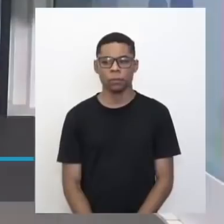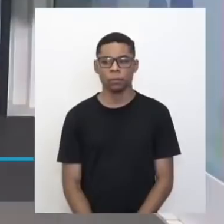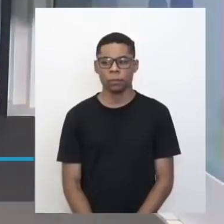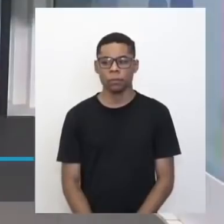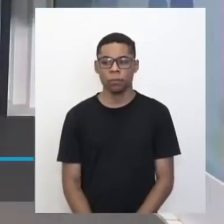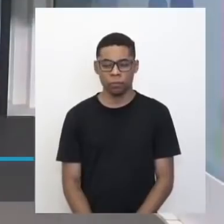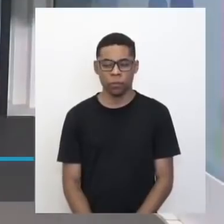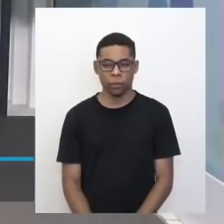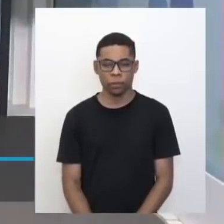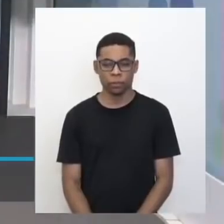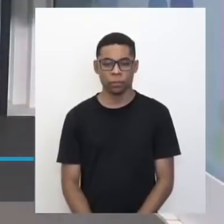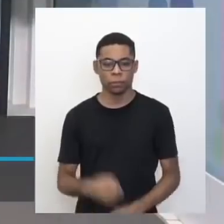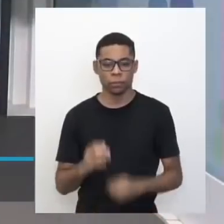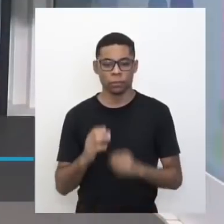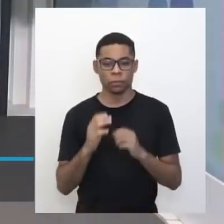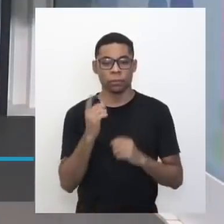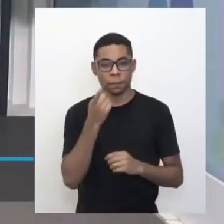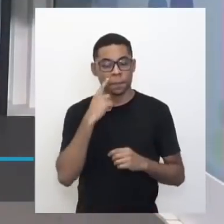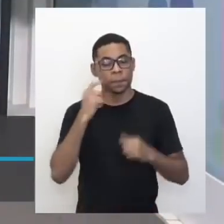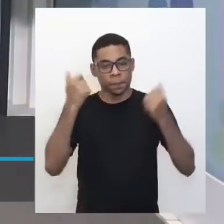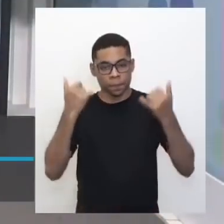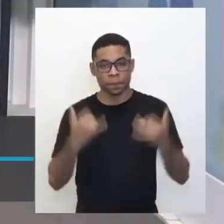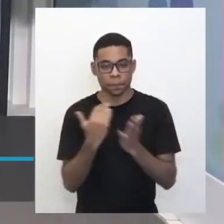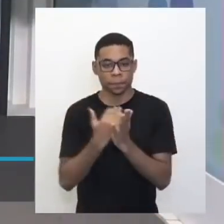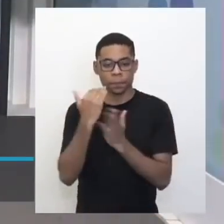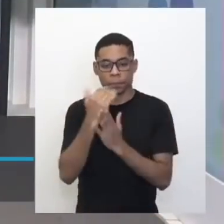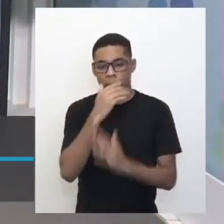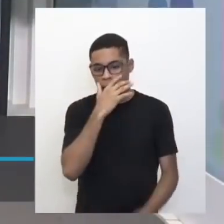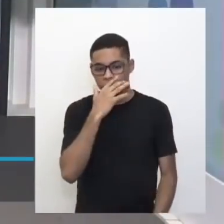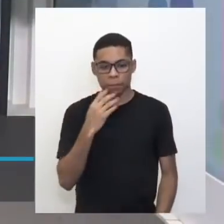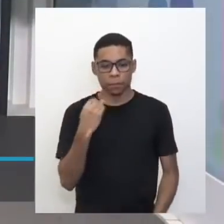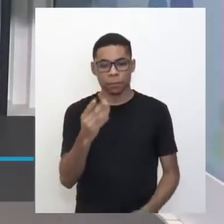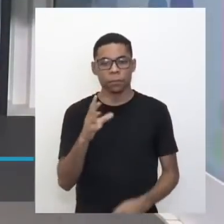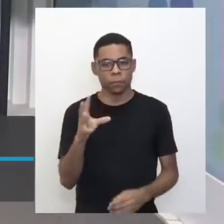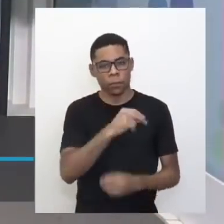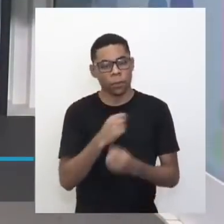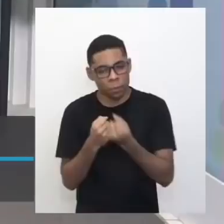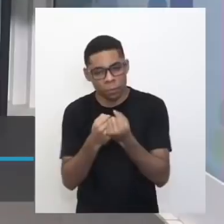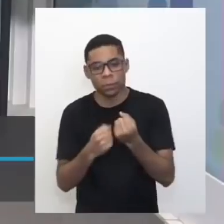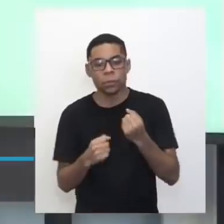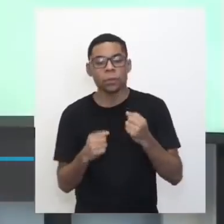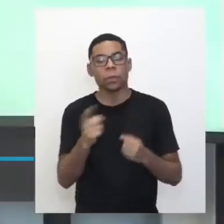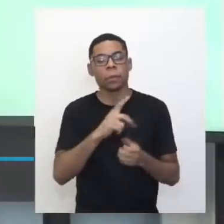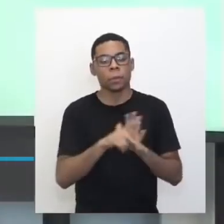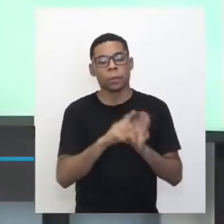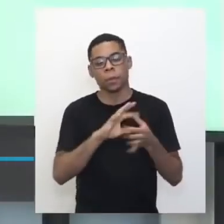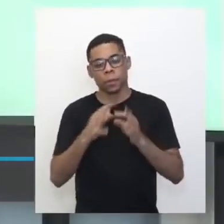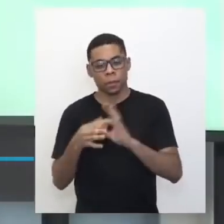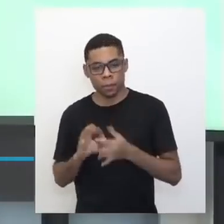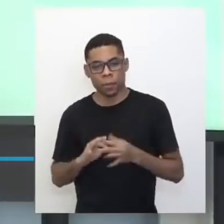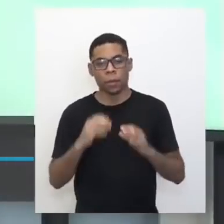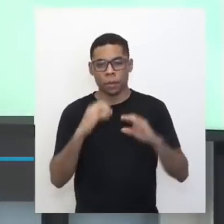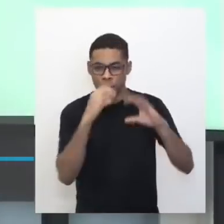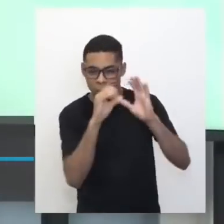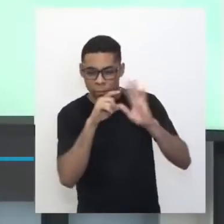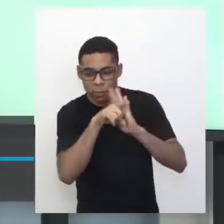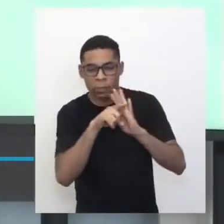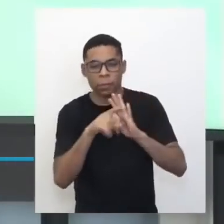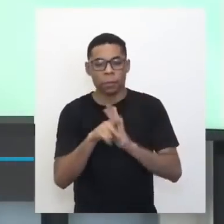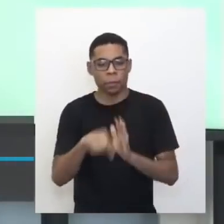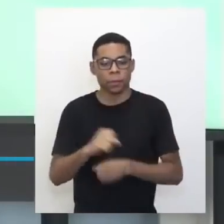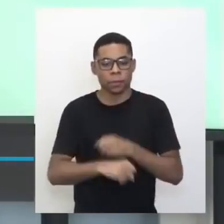Inclusive a gente aqui vai fazer uma força tarefa para dar todo o apoio aí para as Olimpíadas de Astronomia desse ano,